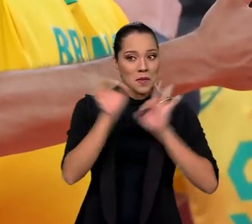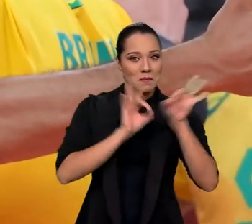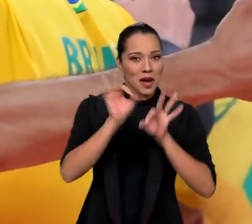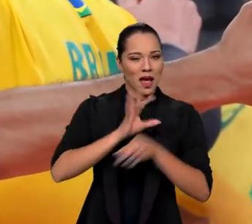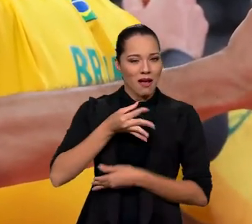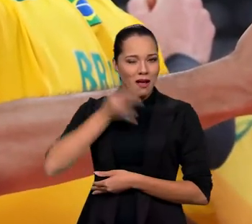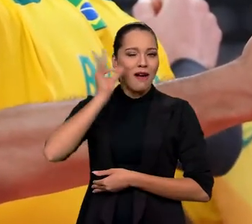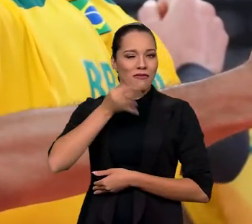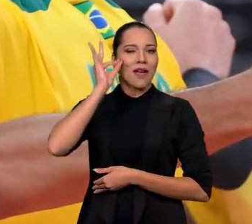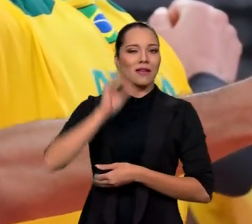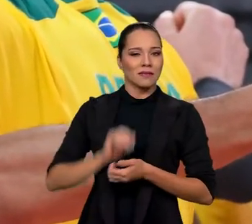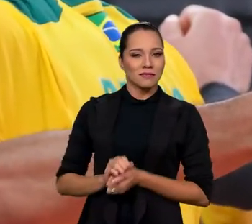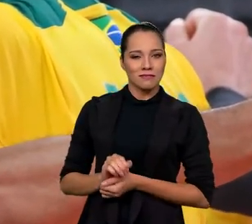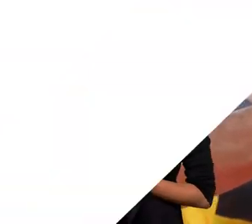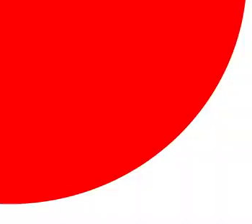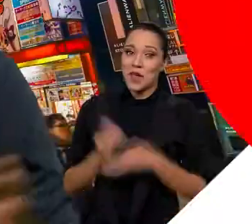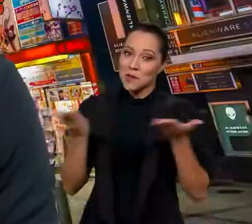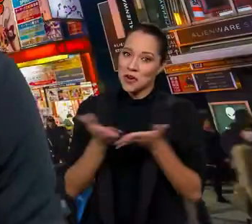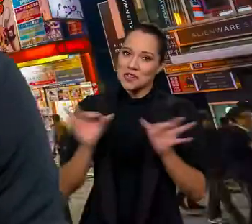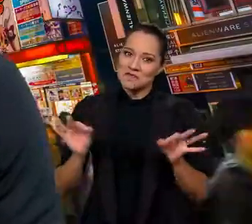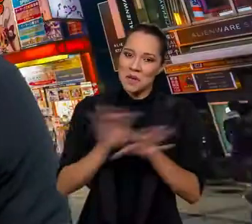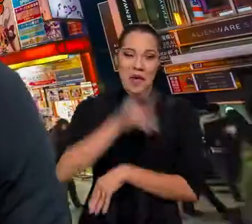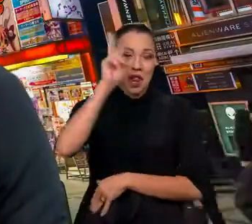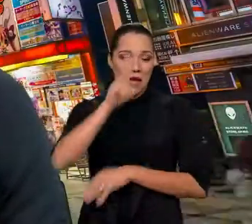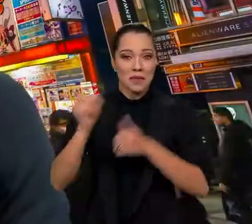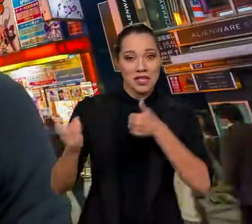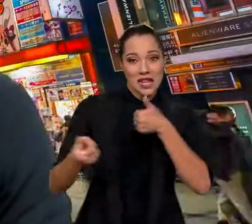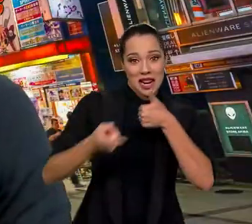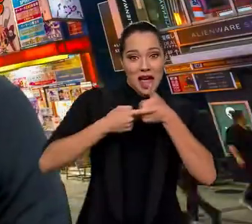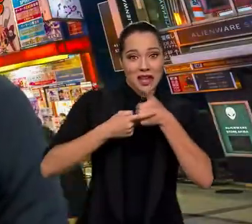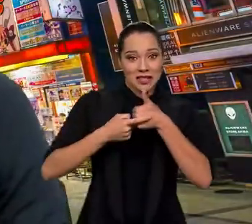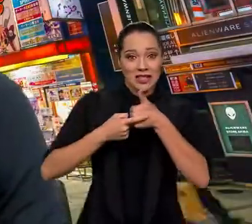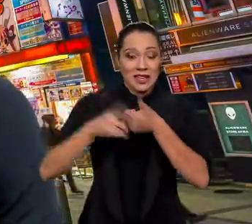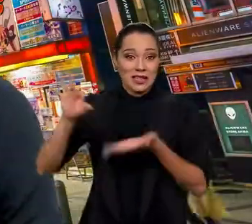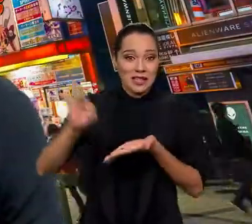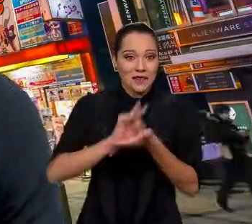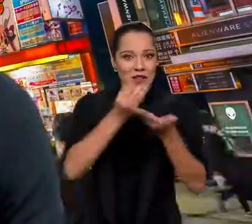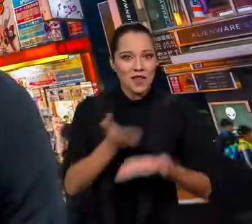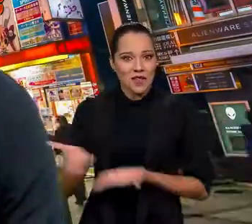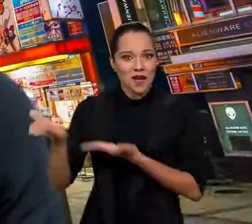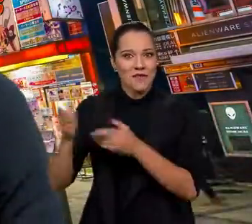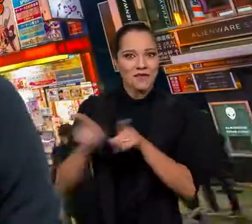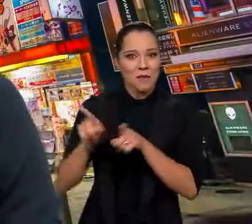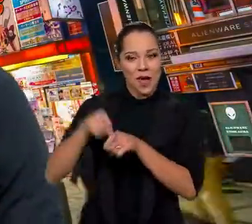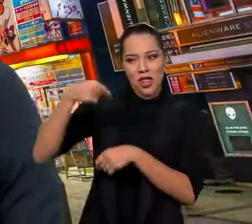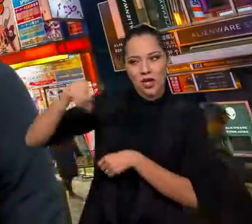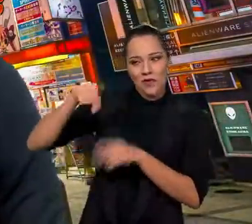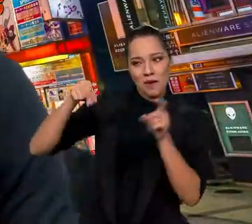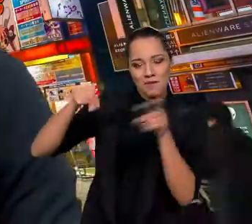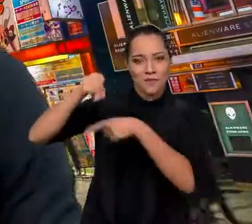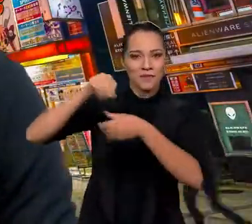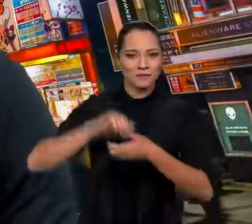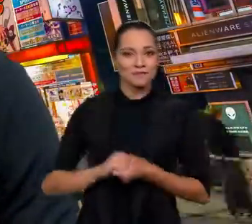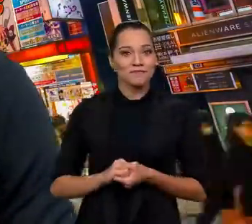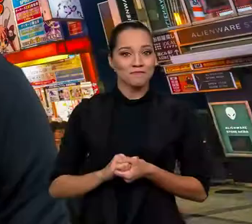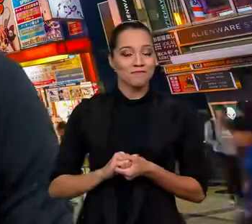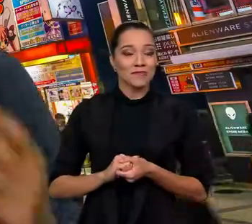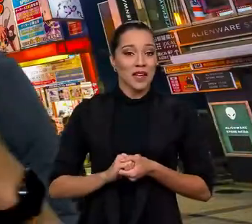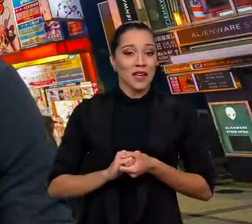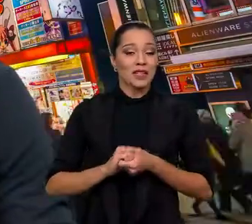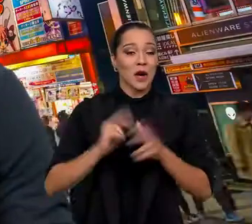preparar a dose extra de café. E por hoje é isso, lembra de dar um like no vídeo, se inscrever no canal e ativar as notificações.